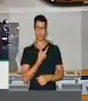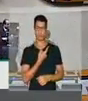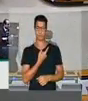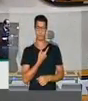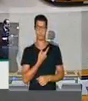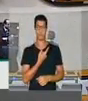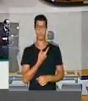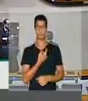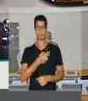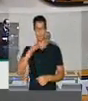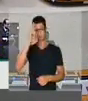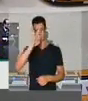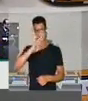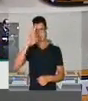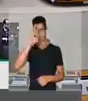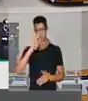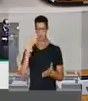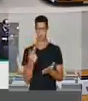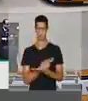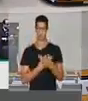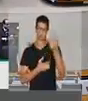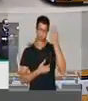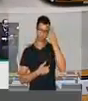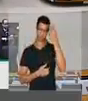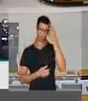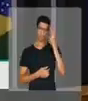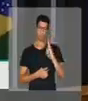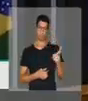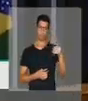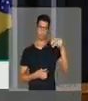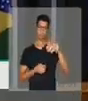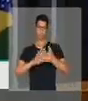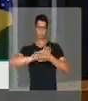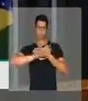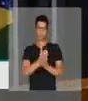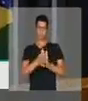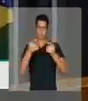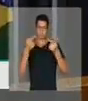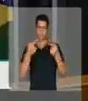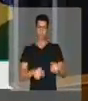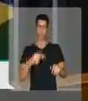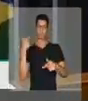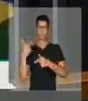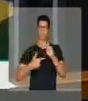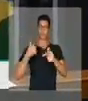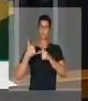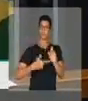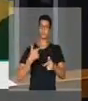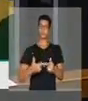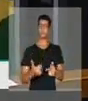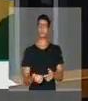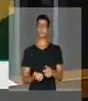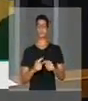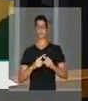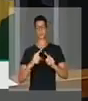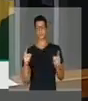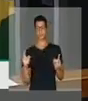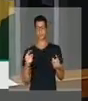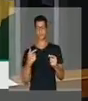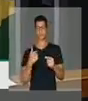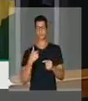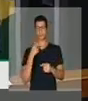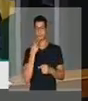apenas para lembrar o caso São Paulo sempre do massacre contra os servidores, mas